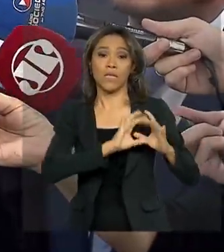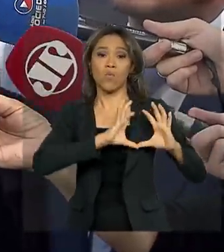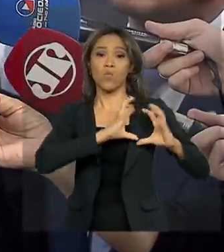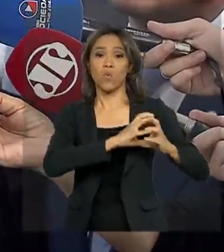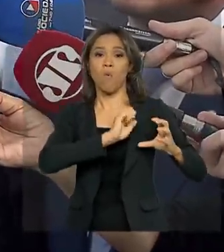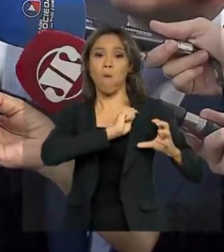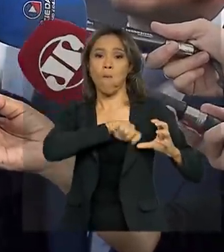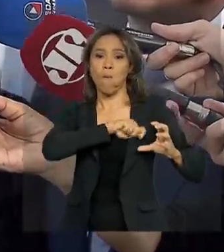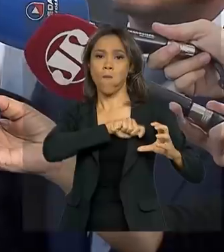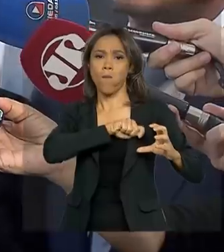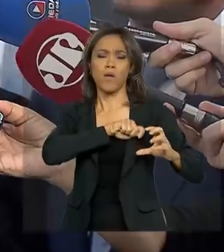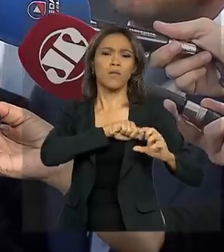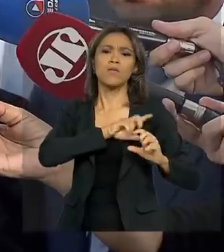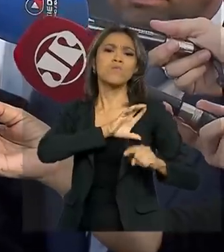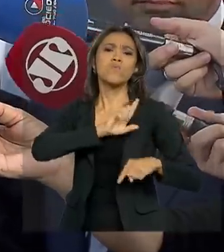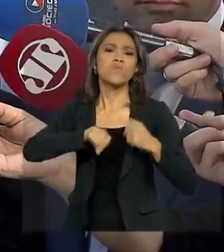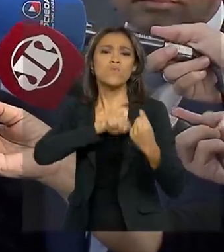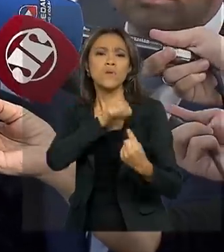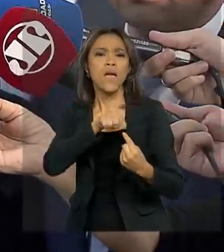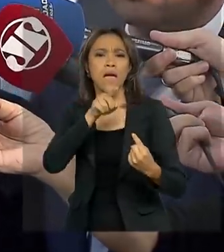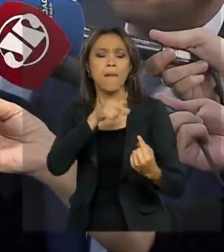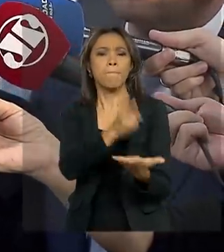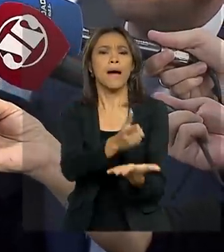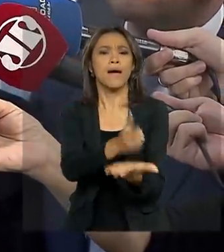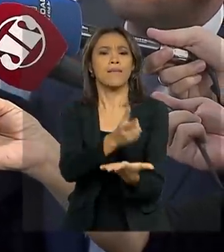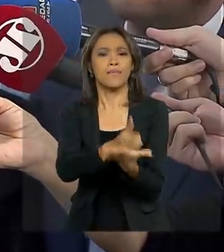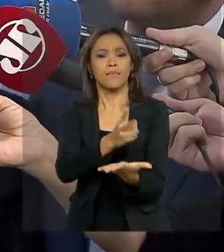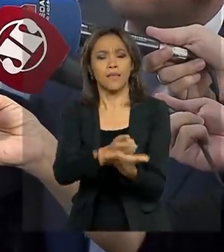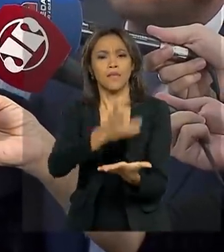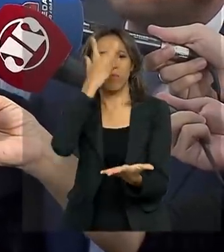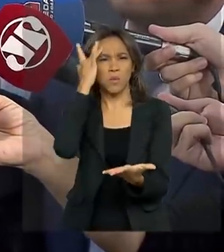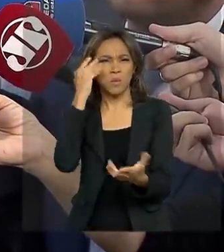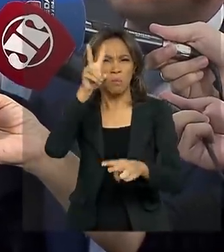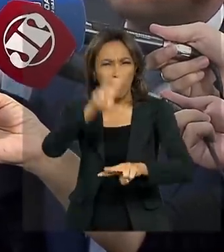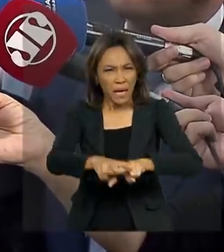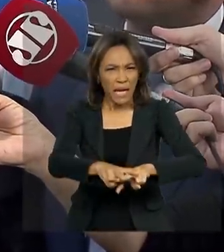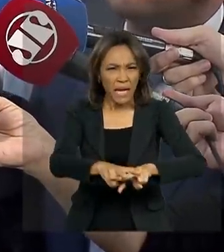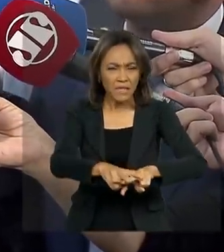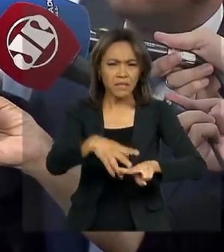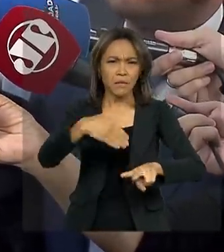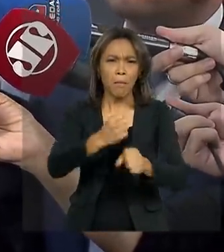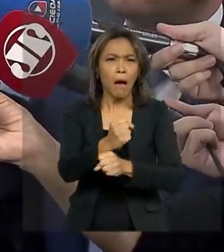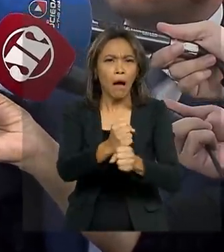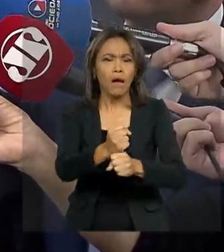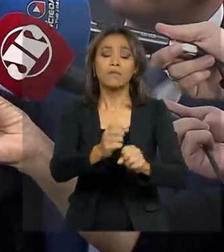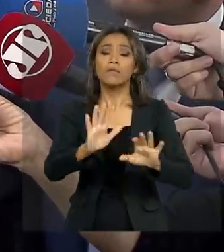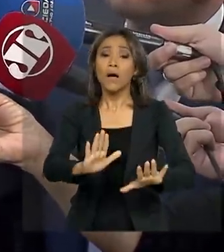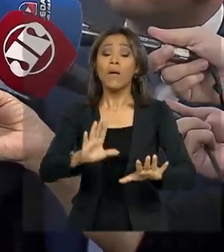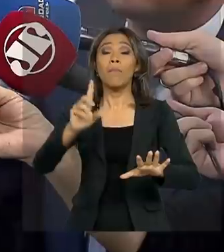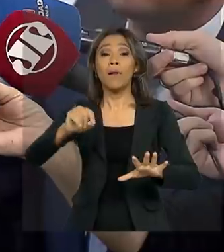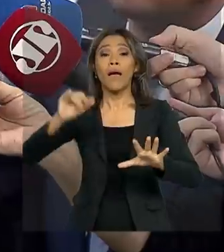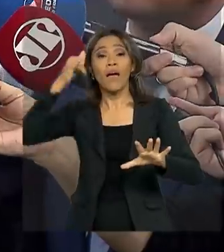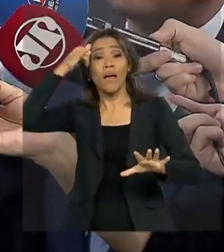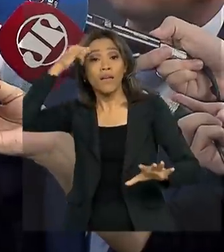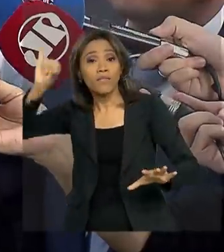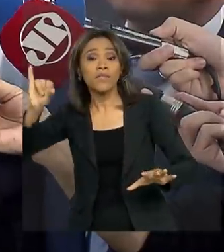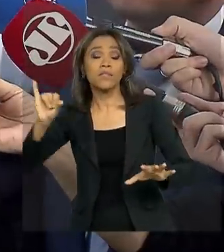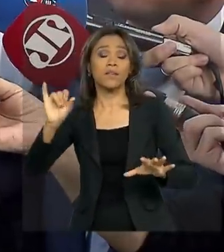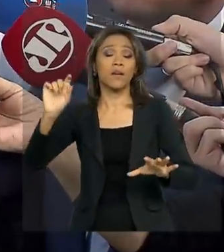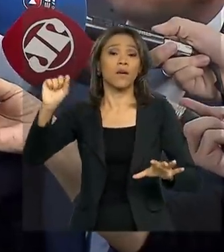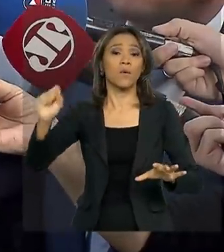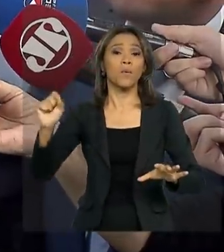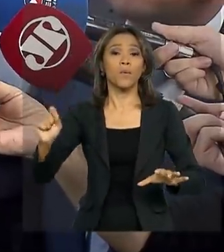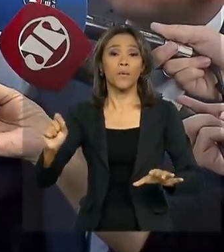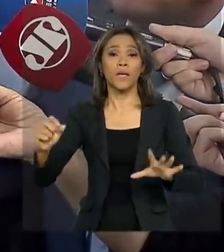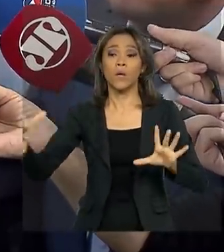que a ideia? Não é manter mais gente presa por mais tempo, mas é sim uma norma de desestímulo à manutenção